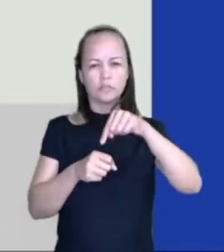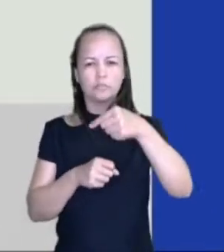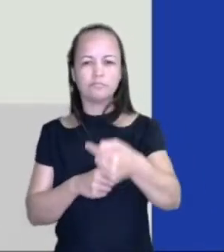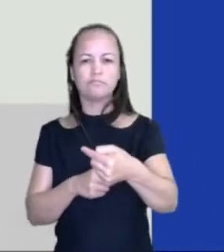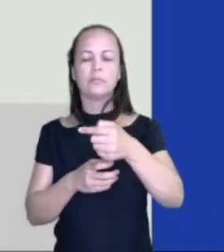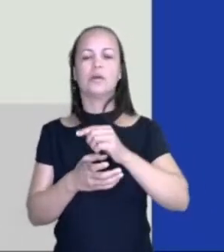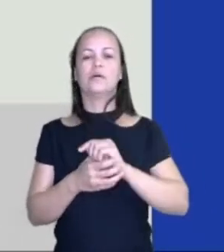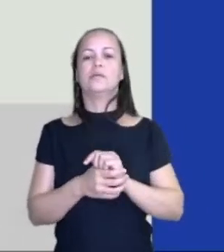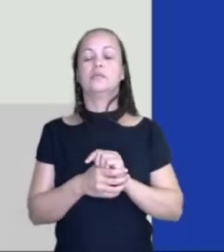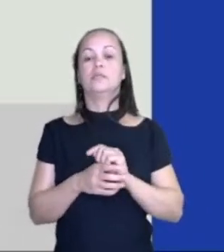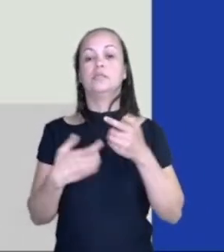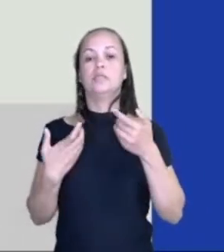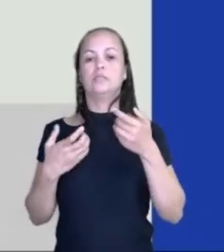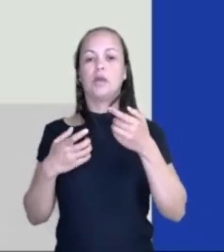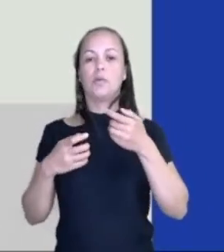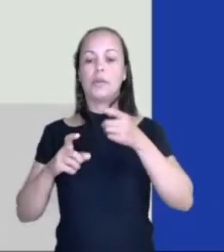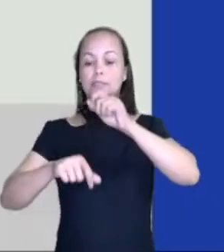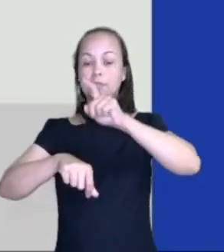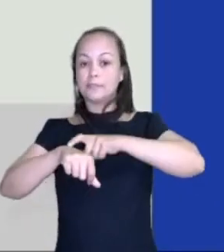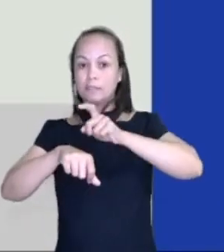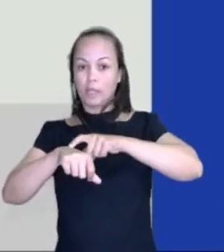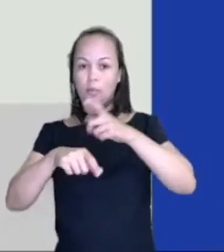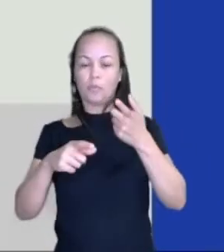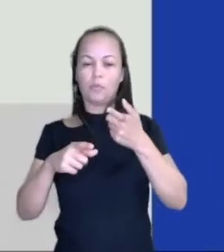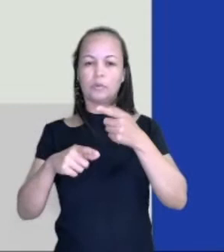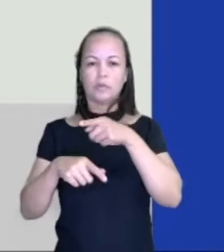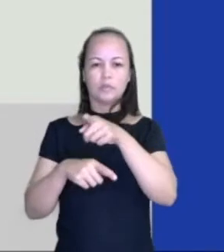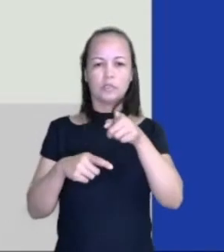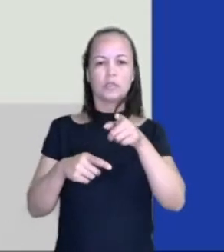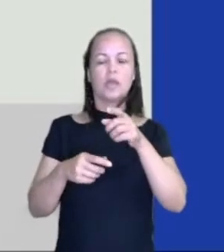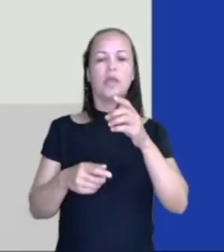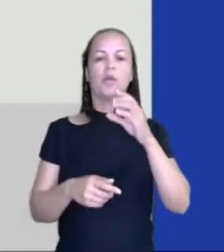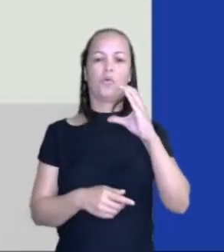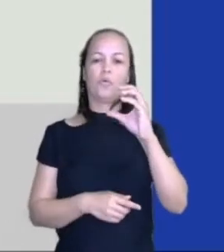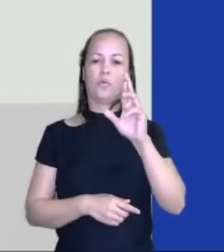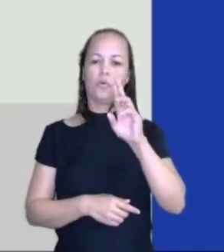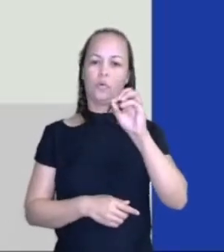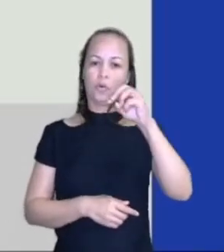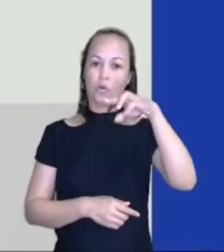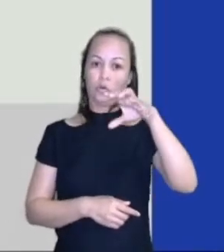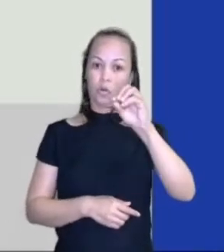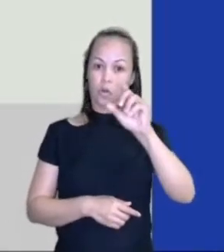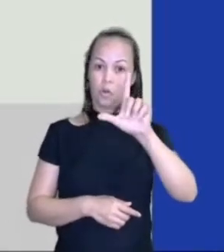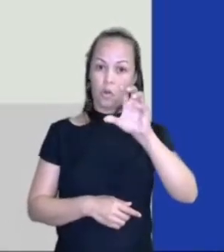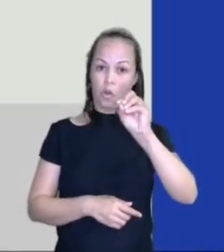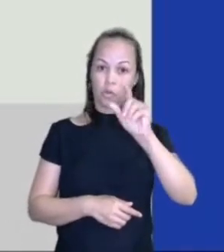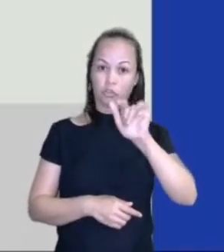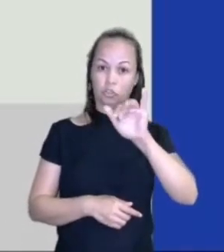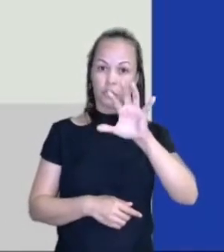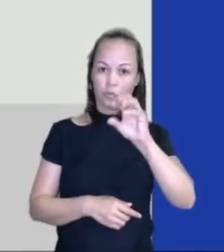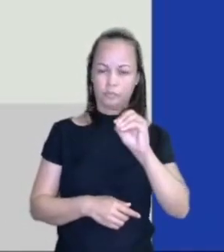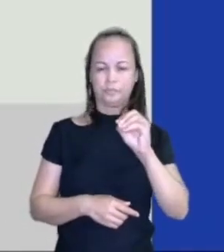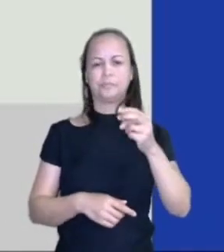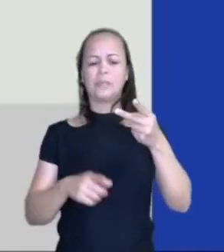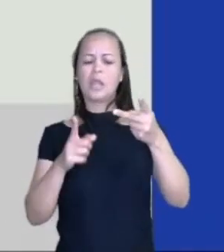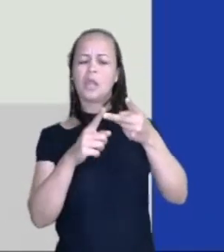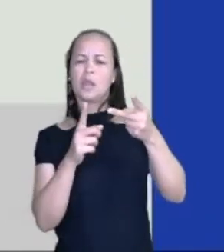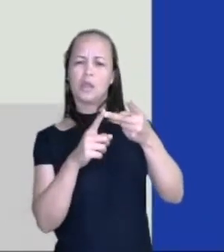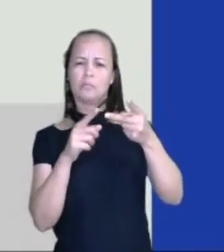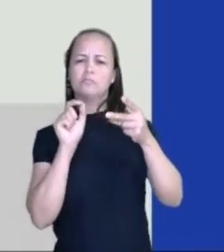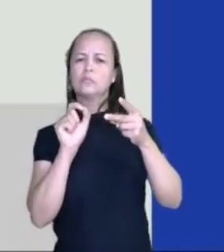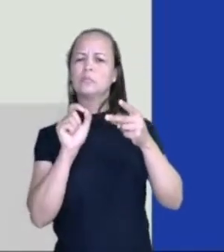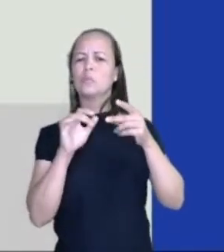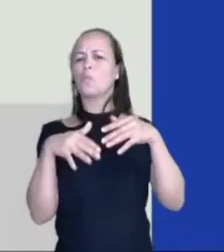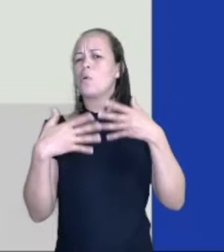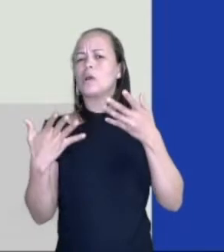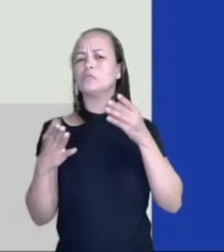Esse tempo aí que está passando para vocês é o cronológico. E o psicológico? Quando é